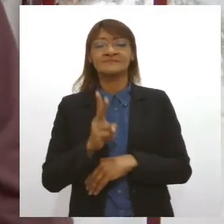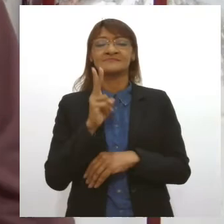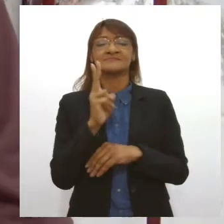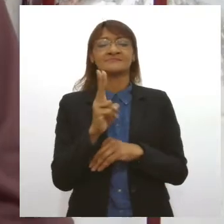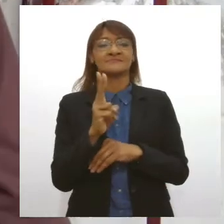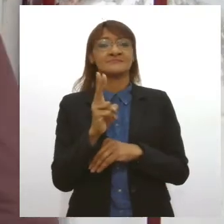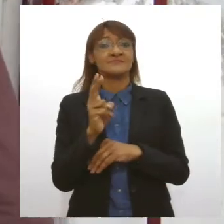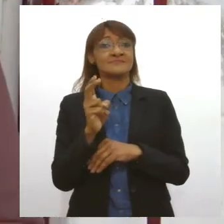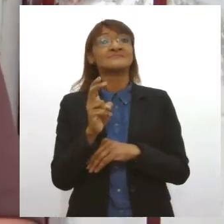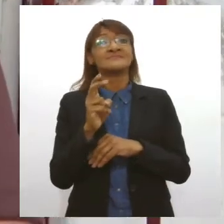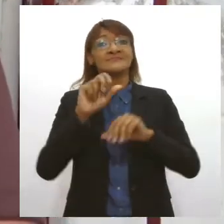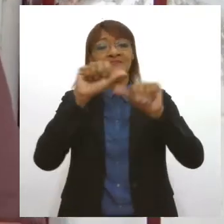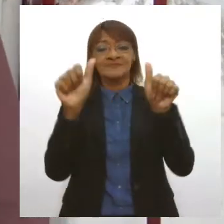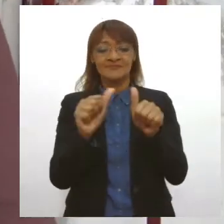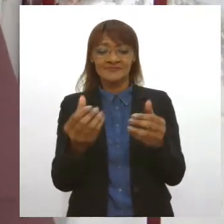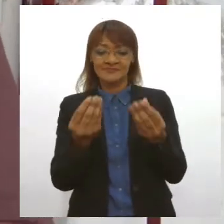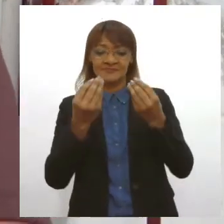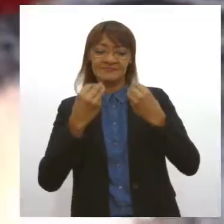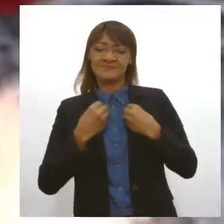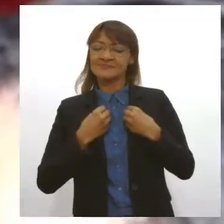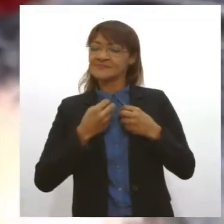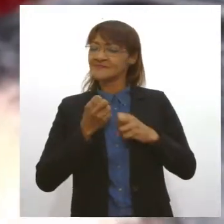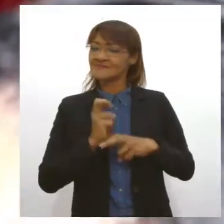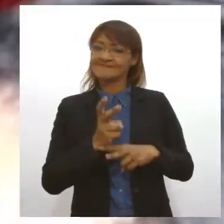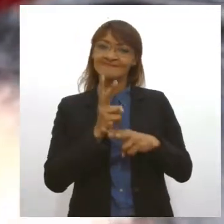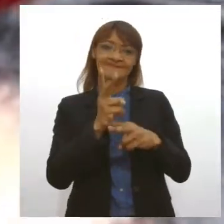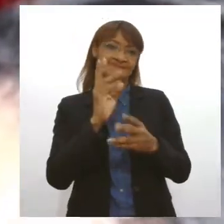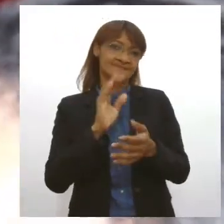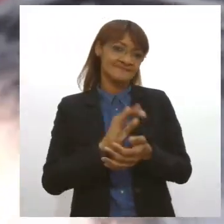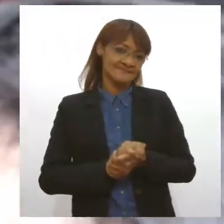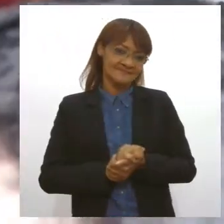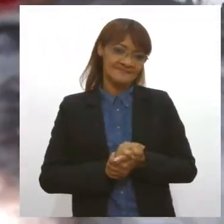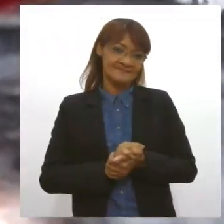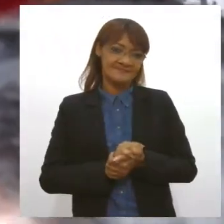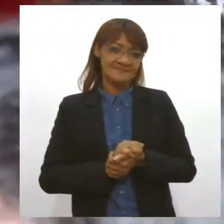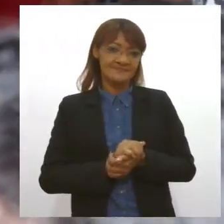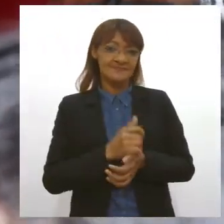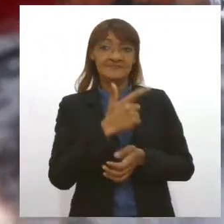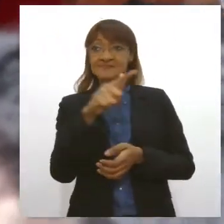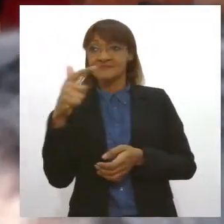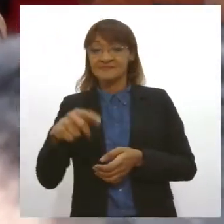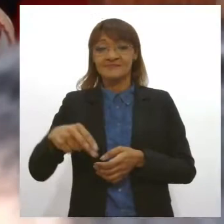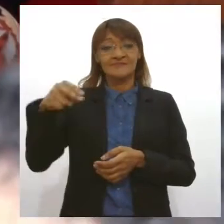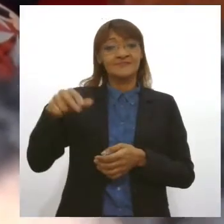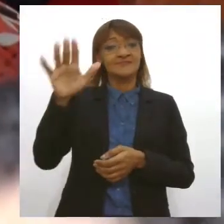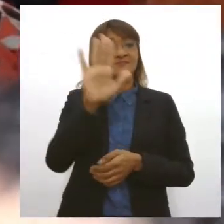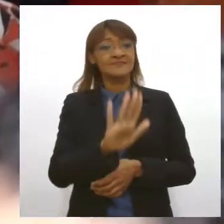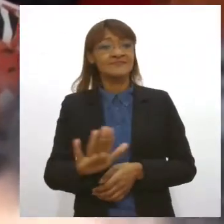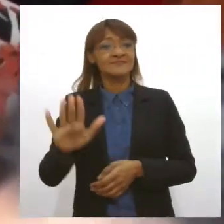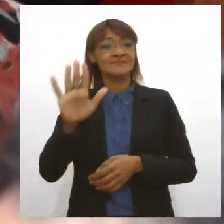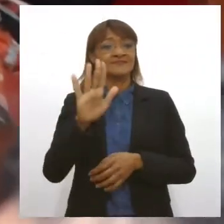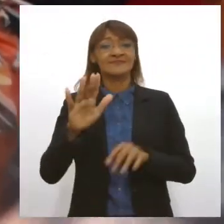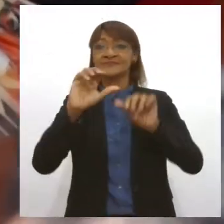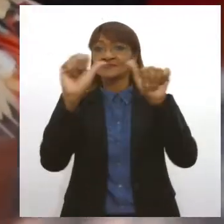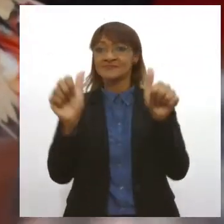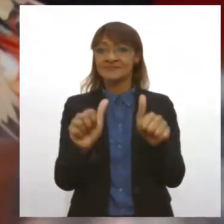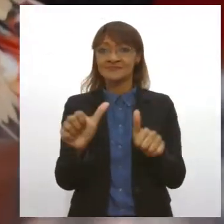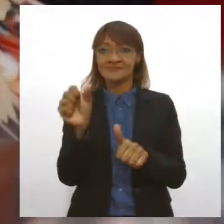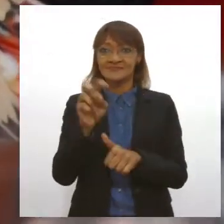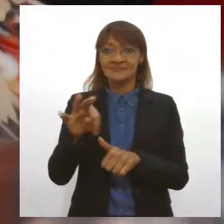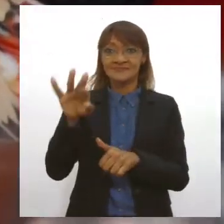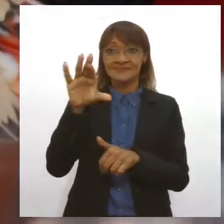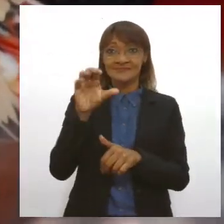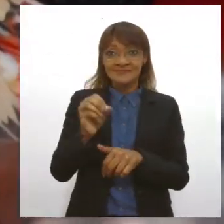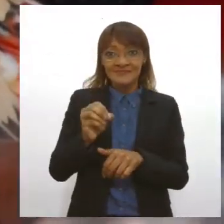Antônio me deu e me dá sempre. E se, para muitos nordestinos, Santo Antônio ganhou fama de santo